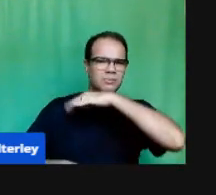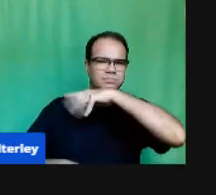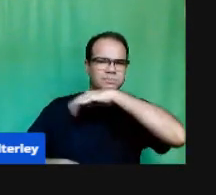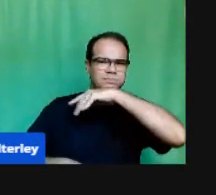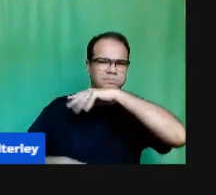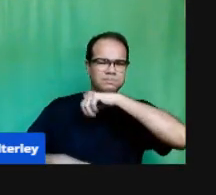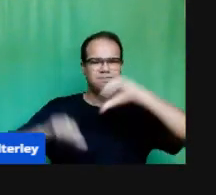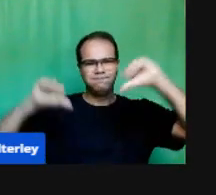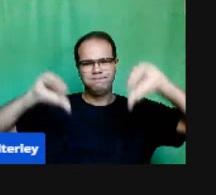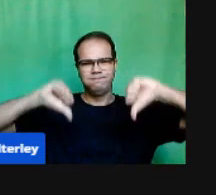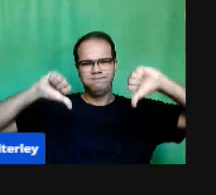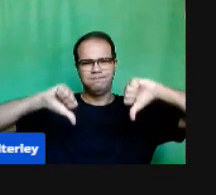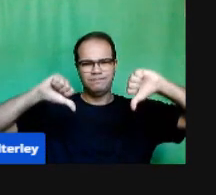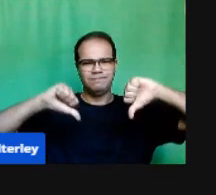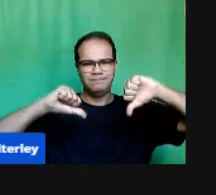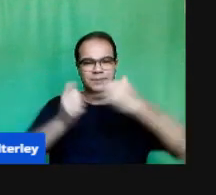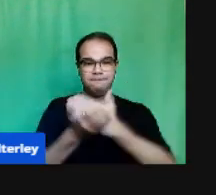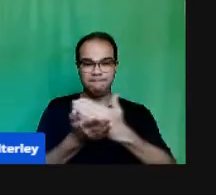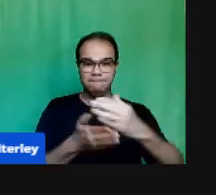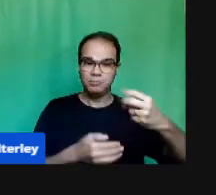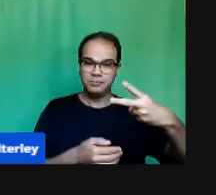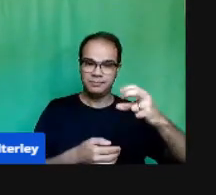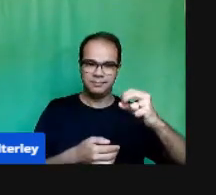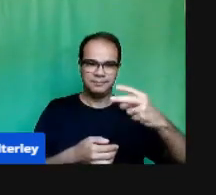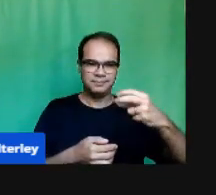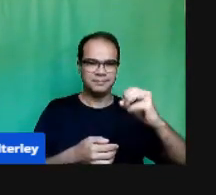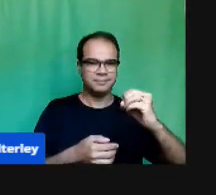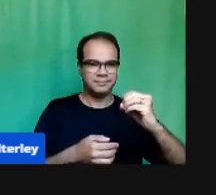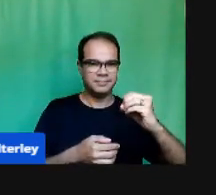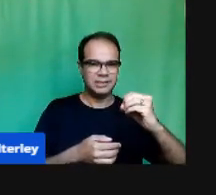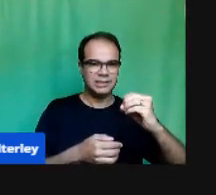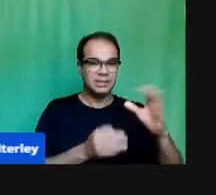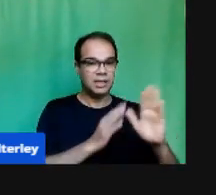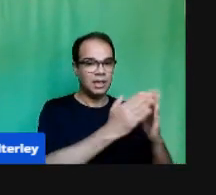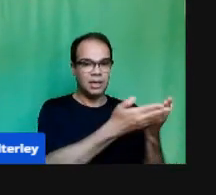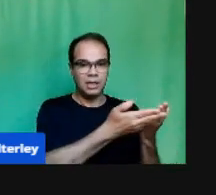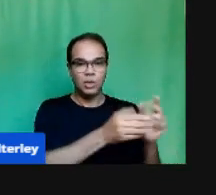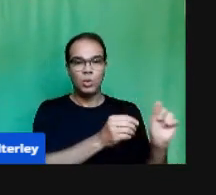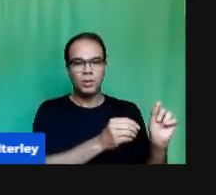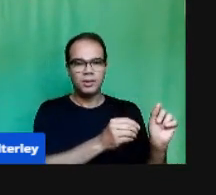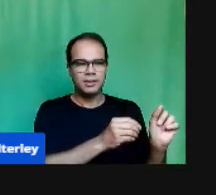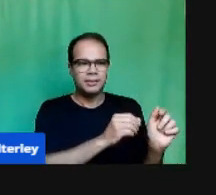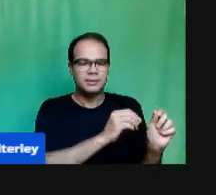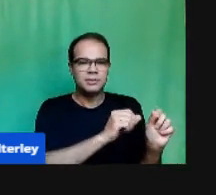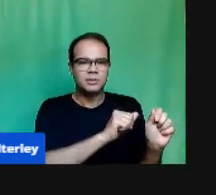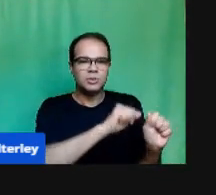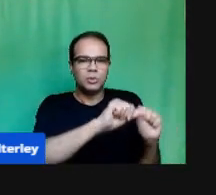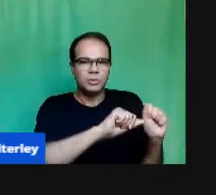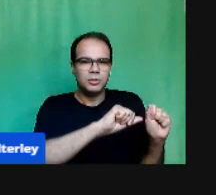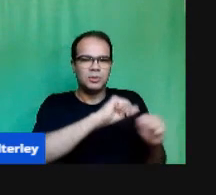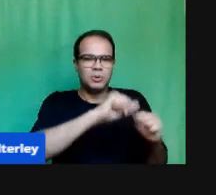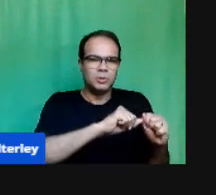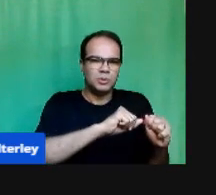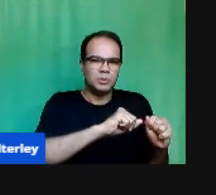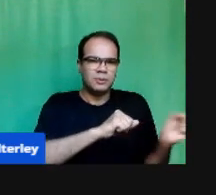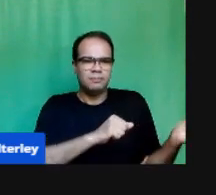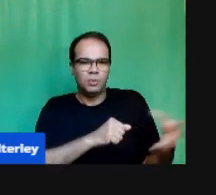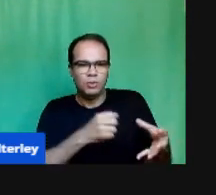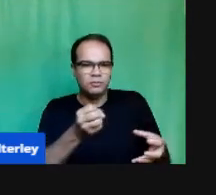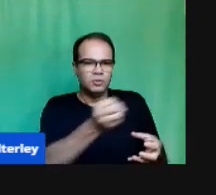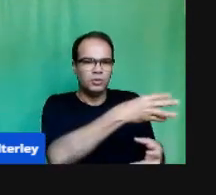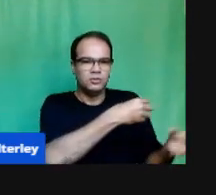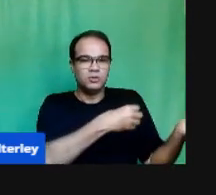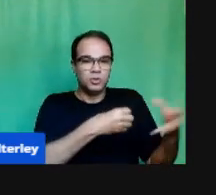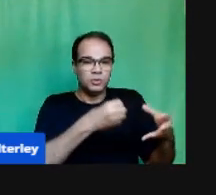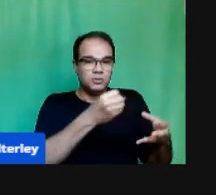2020 A escola Tem tentado Se ressignificar Mais do que nunca A educação